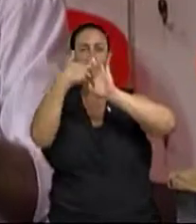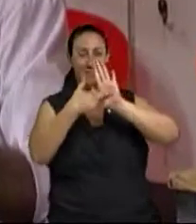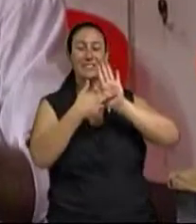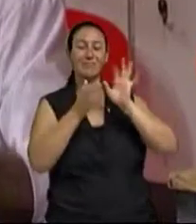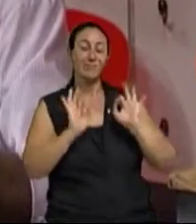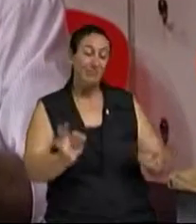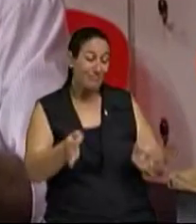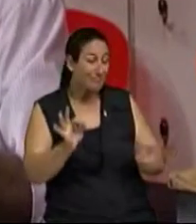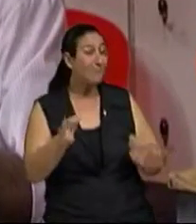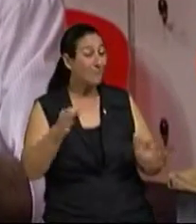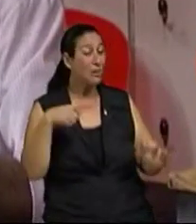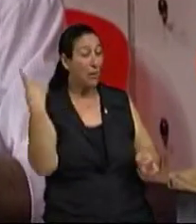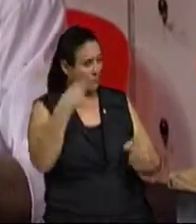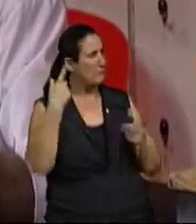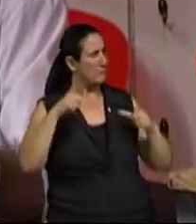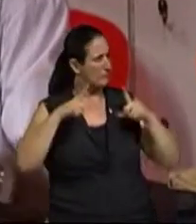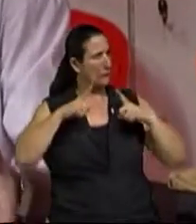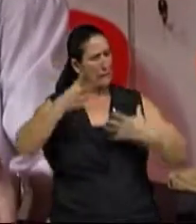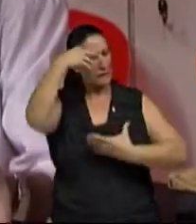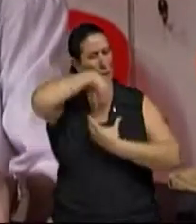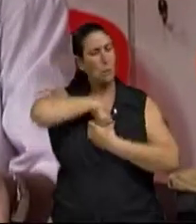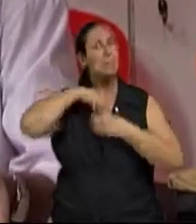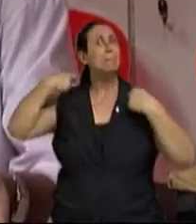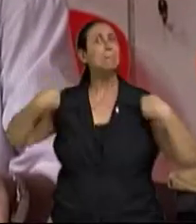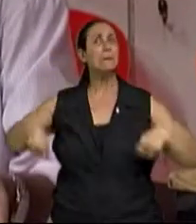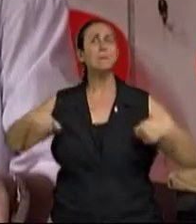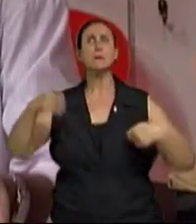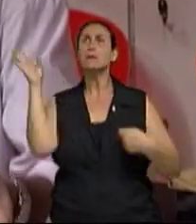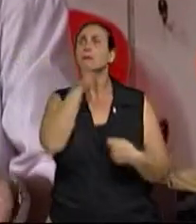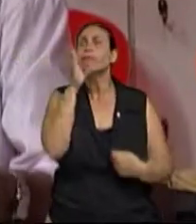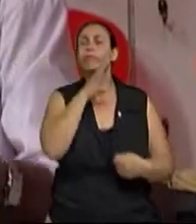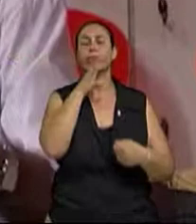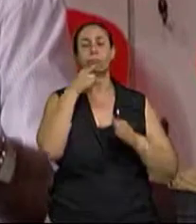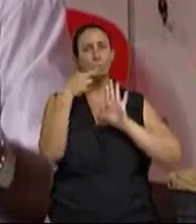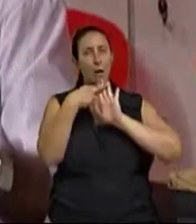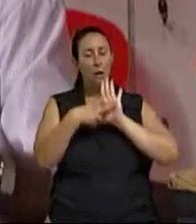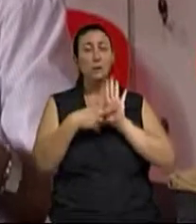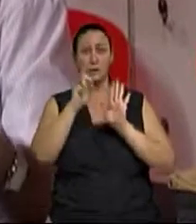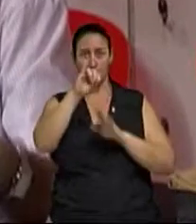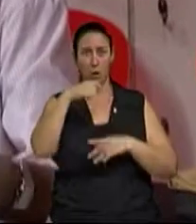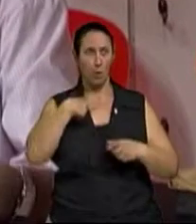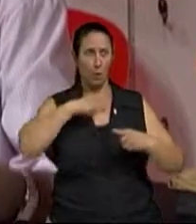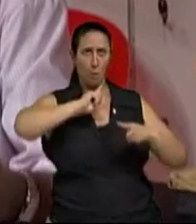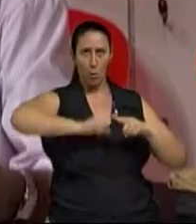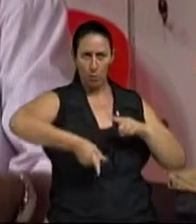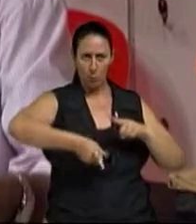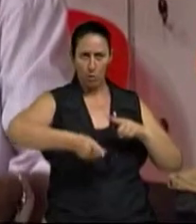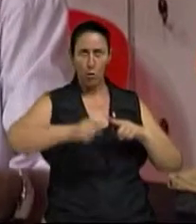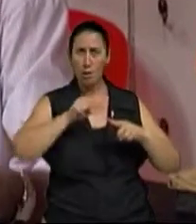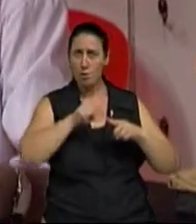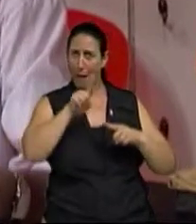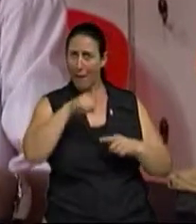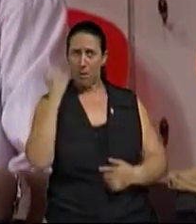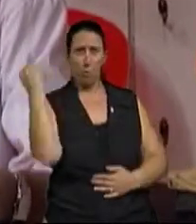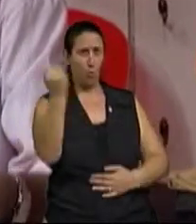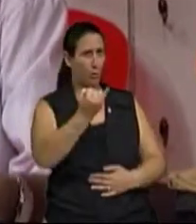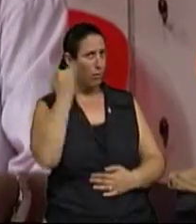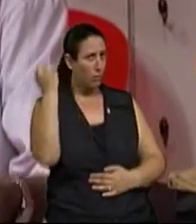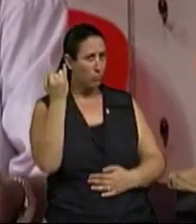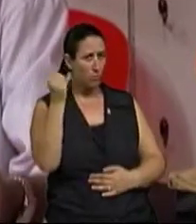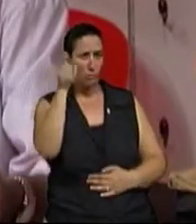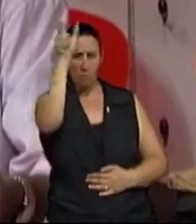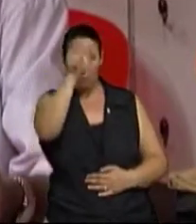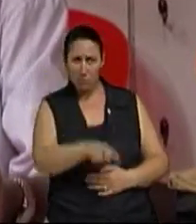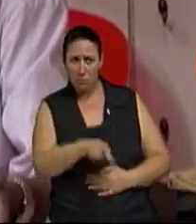coisa são acordos norteadores, outra coisa é proibição. Ah, ok. Então, se eu vou proibir algo tão importante pra uma pessoa